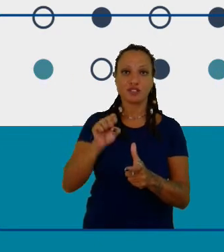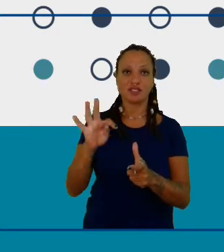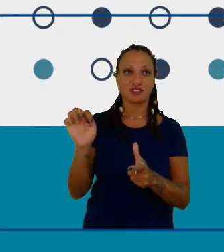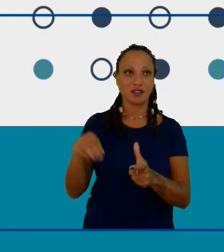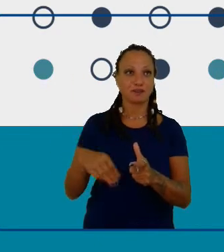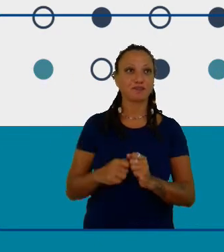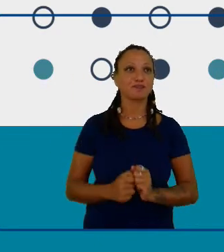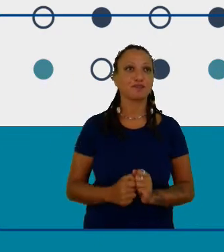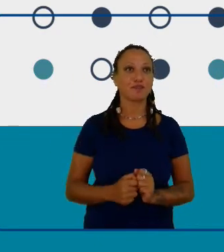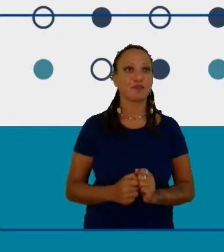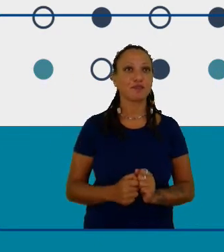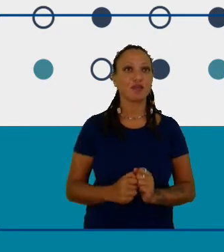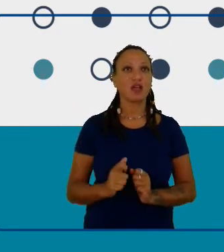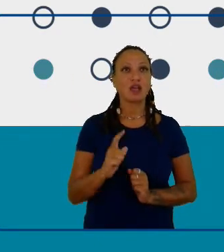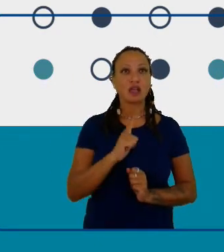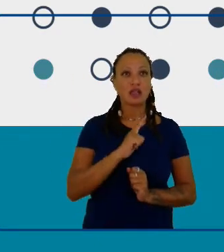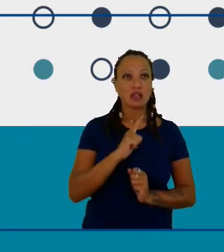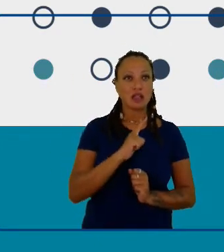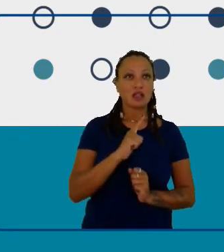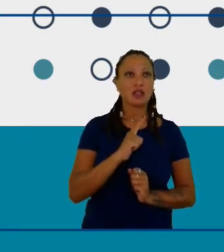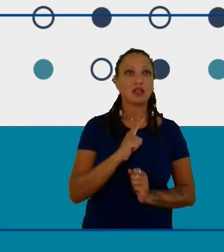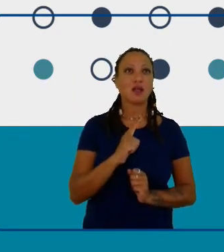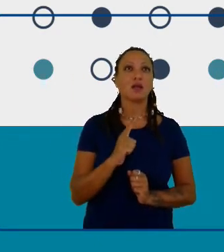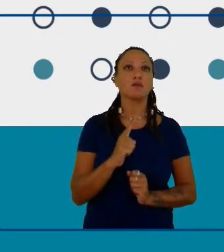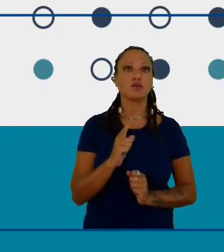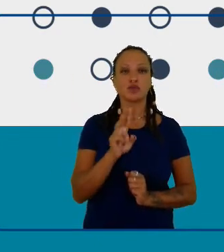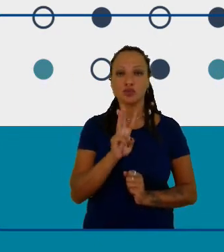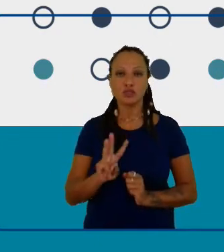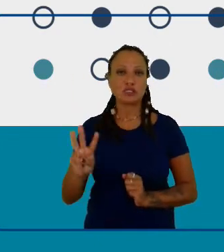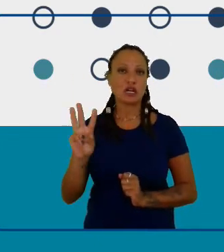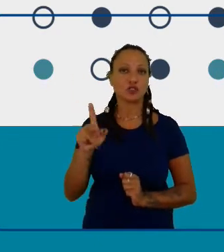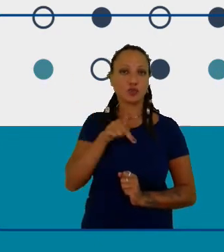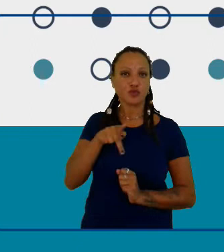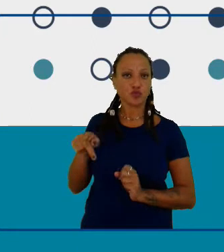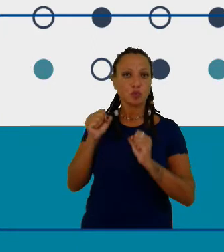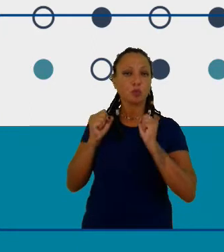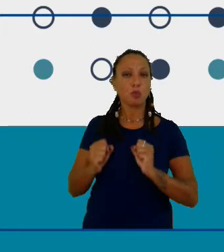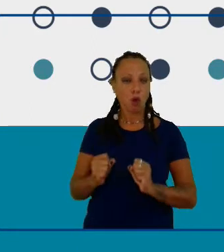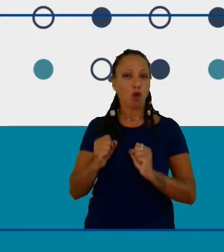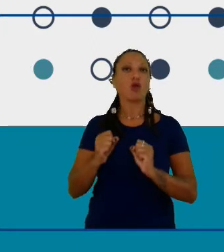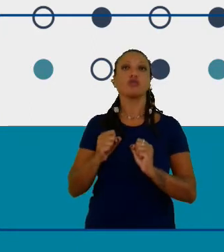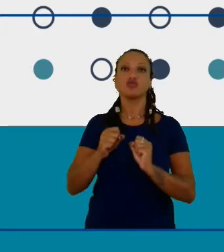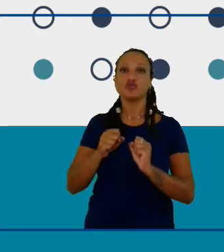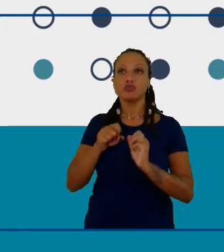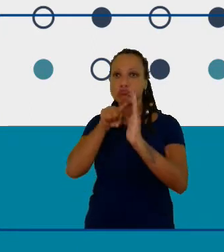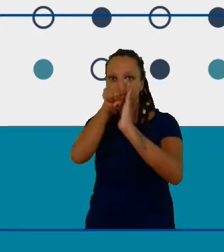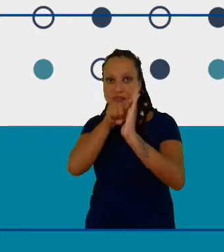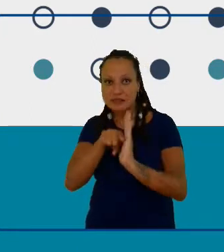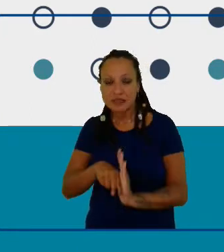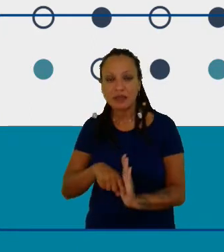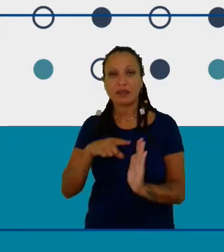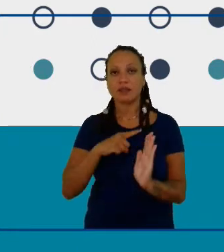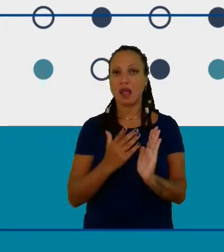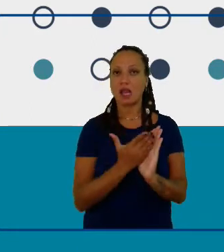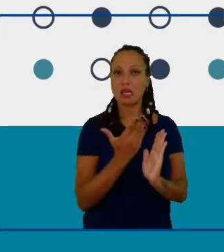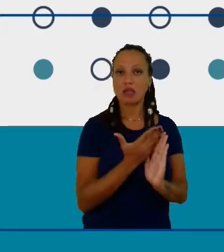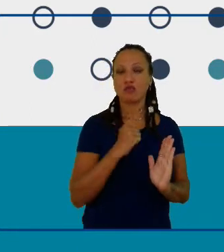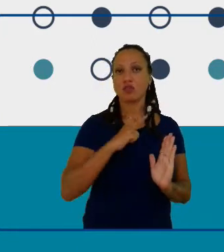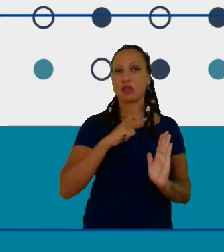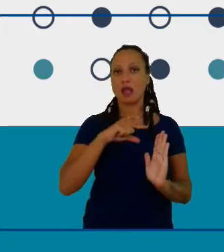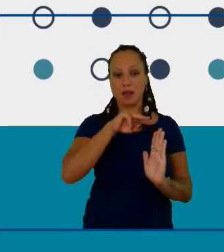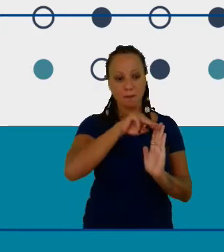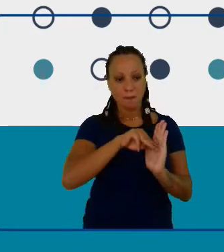podem ser acessadas pelos professores nós temos livretos nós temos manuais cadernos de